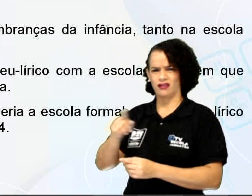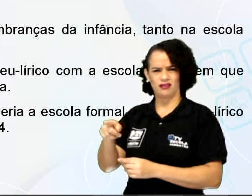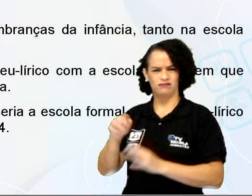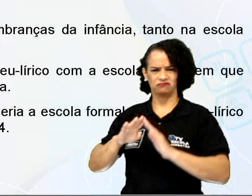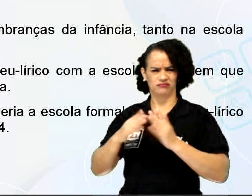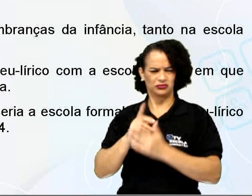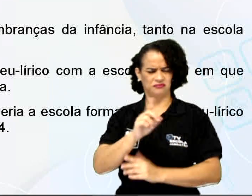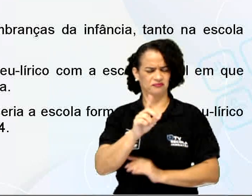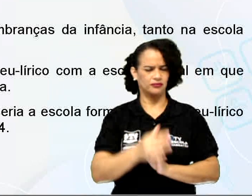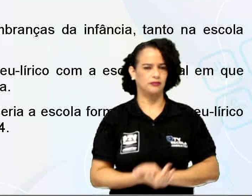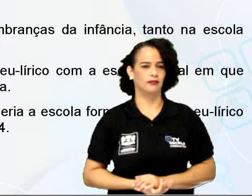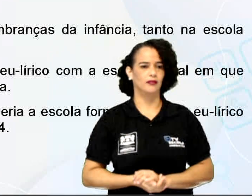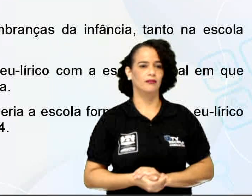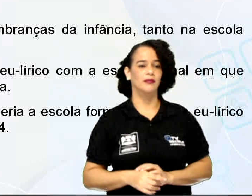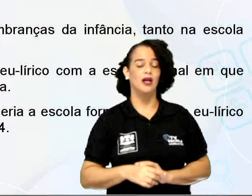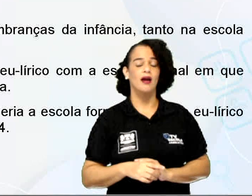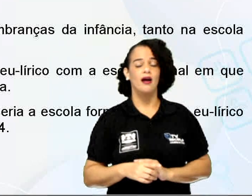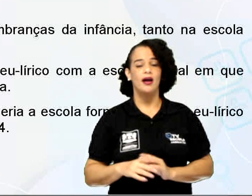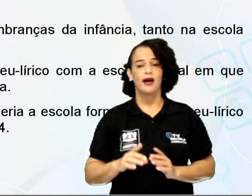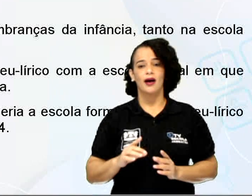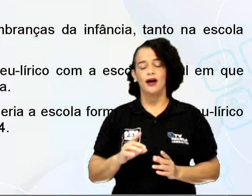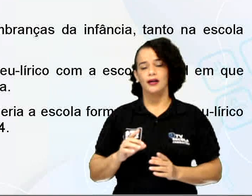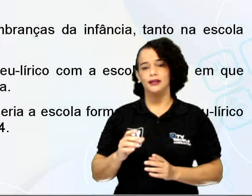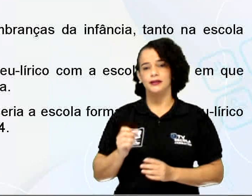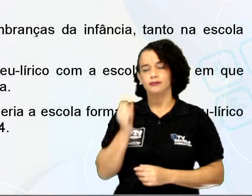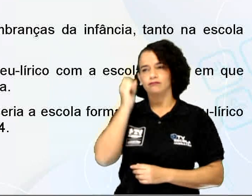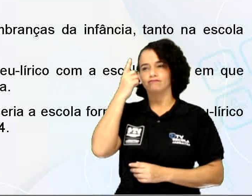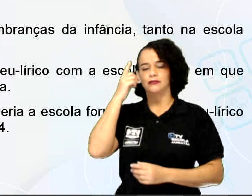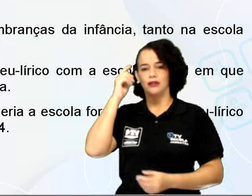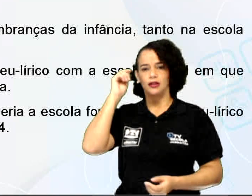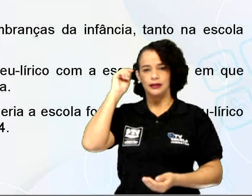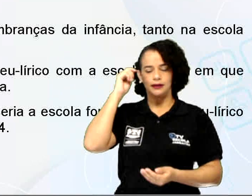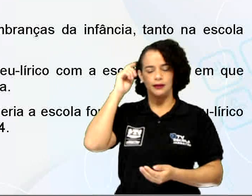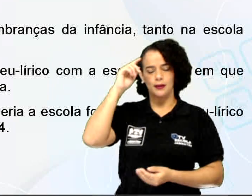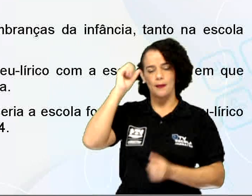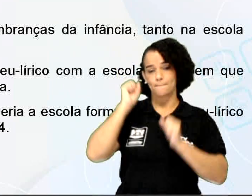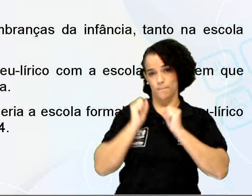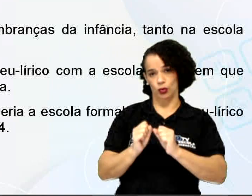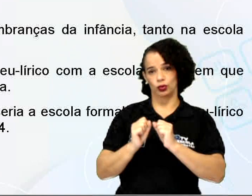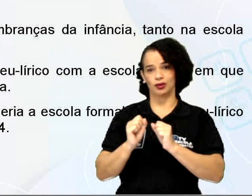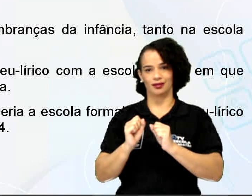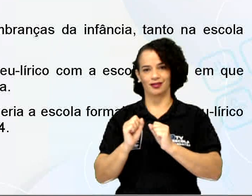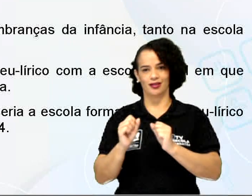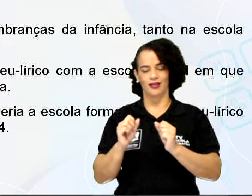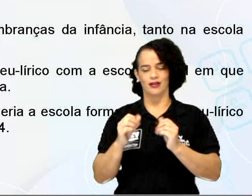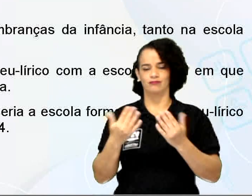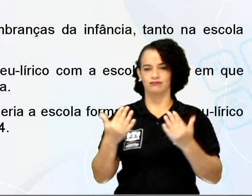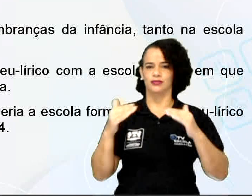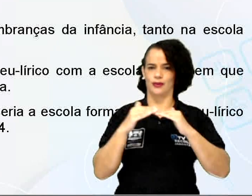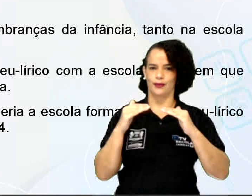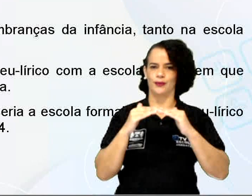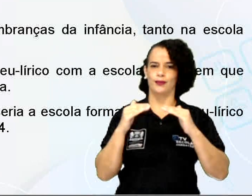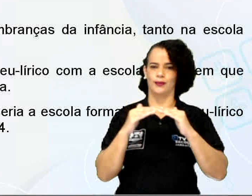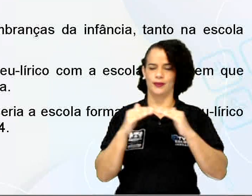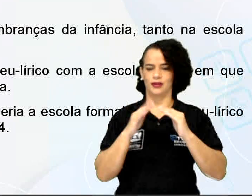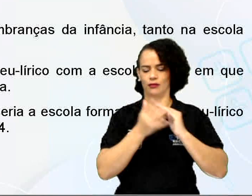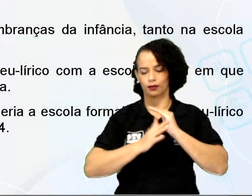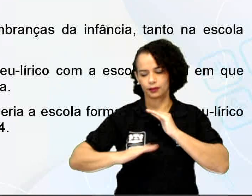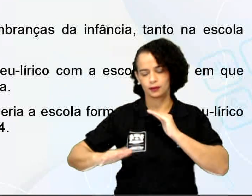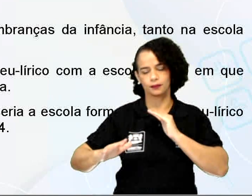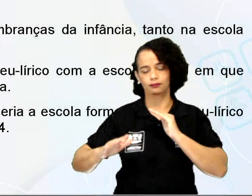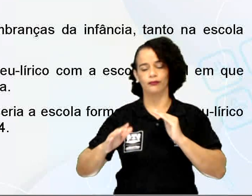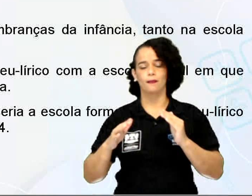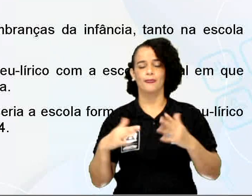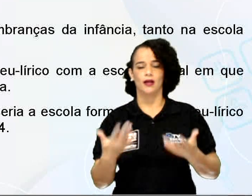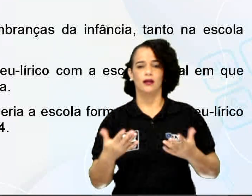A ideia de posse está ligada diretamente às boas lembranças da infância, tanto na escola formal